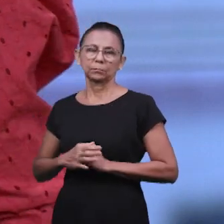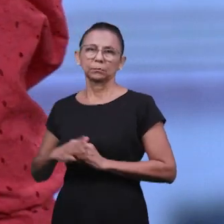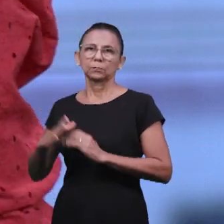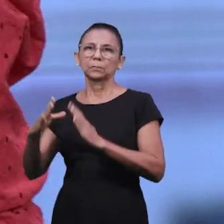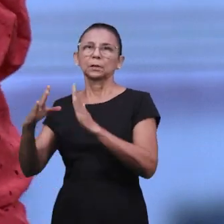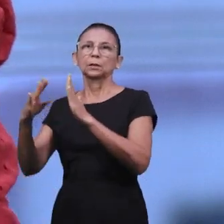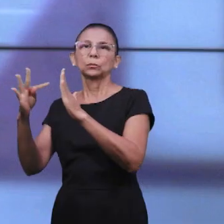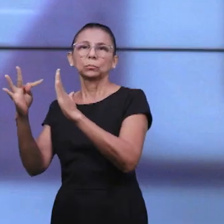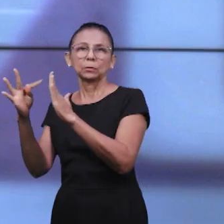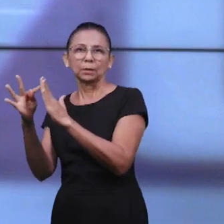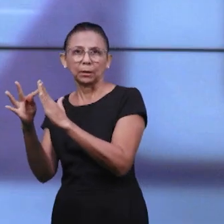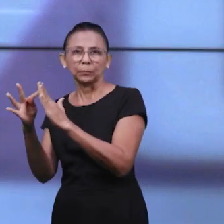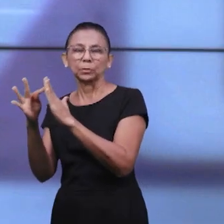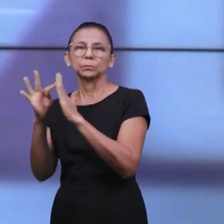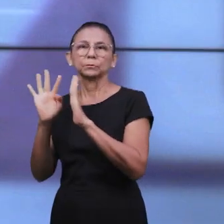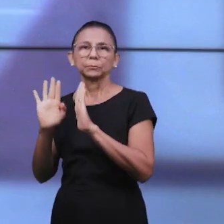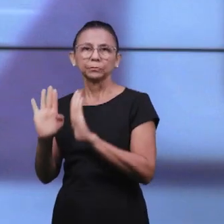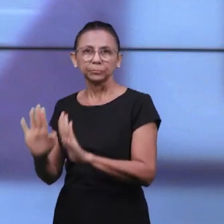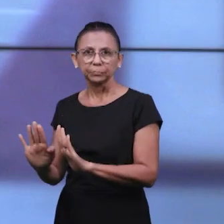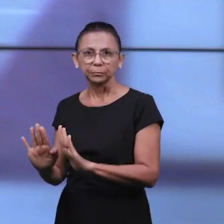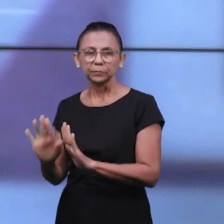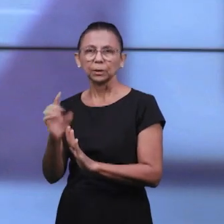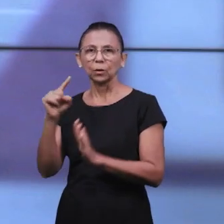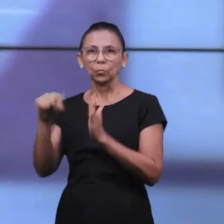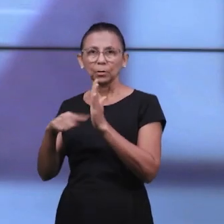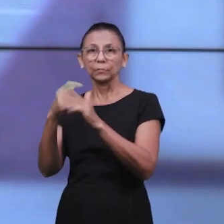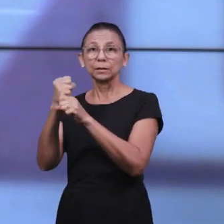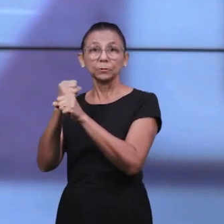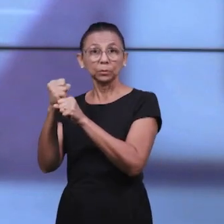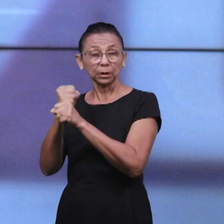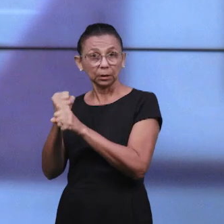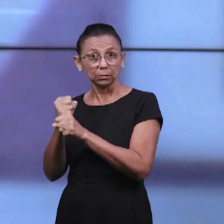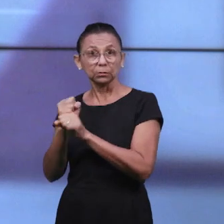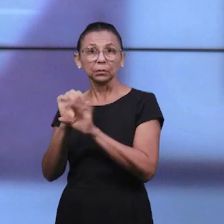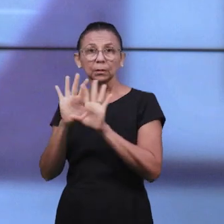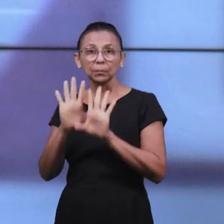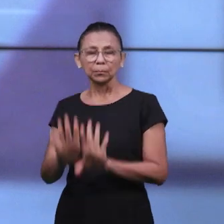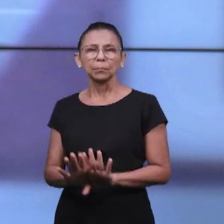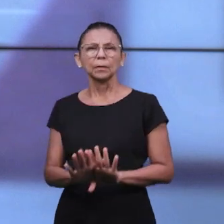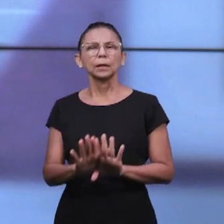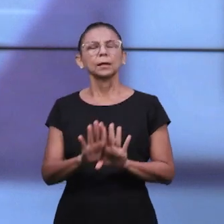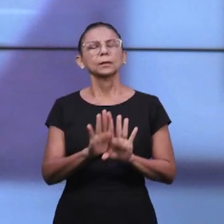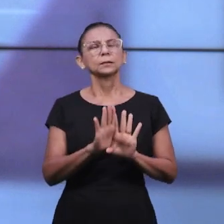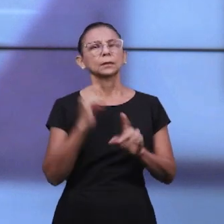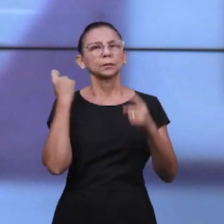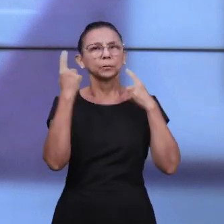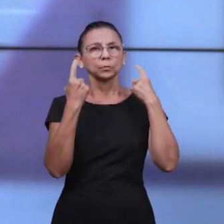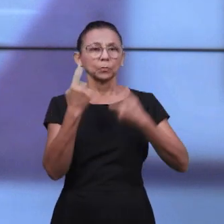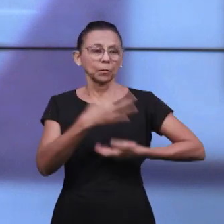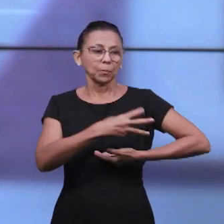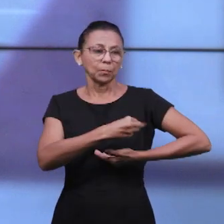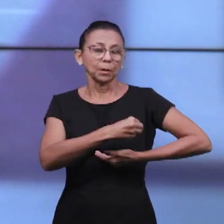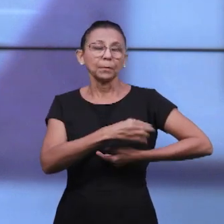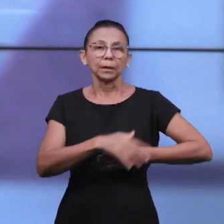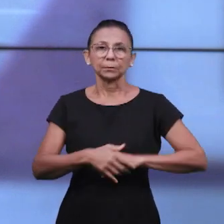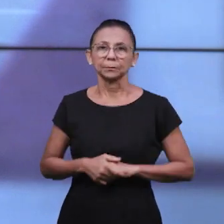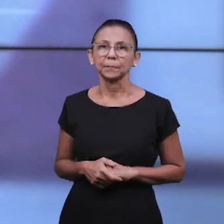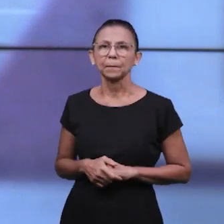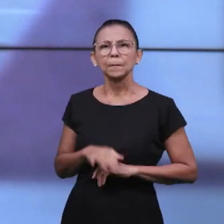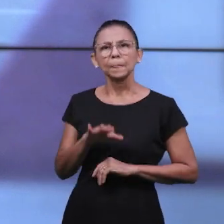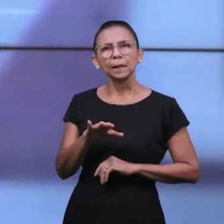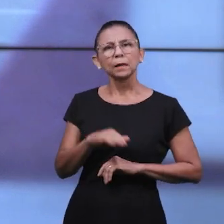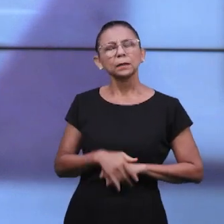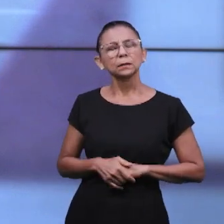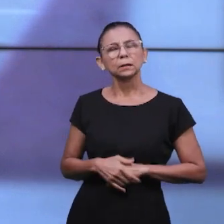seu filho. Pesquisas avaliam o aleitamento materno em processo amplo e orientam que ele deve ser exclusivo,